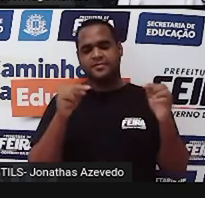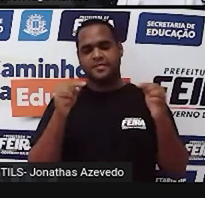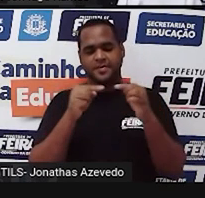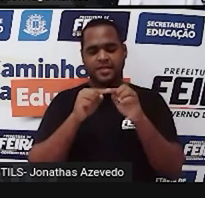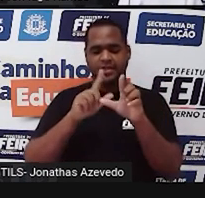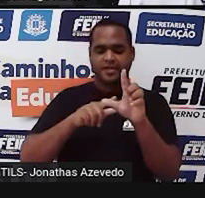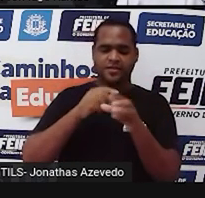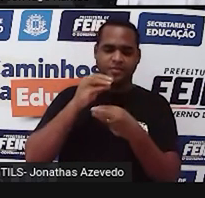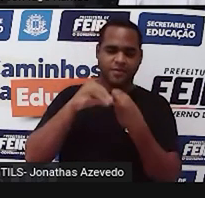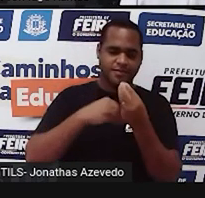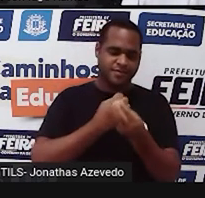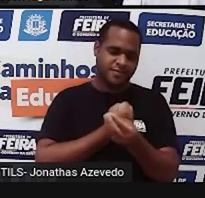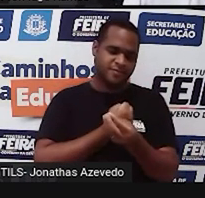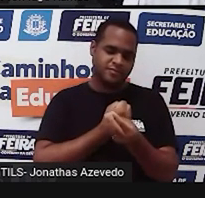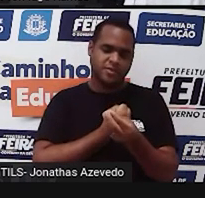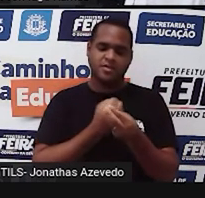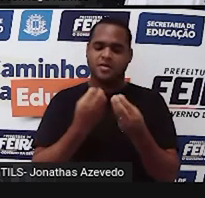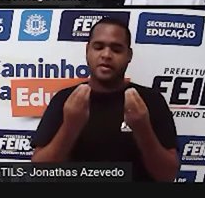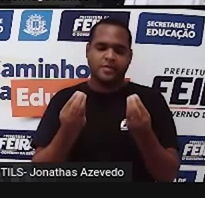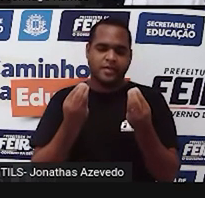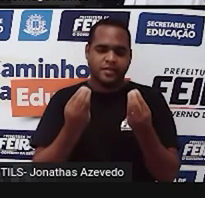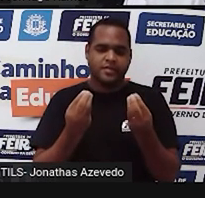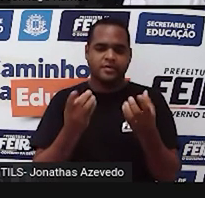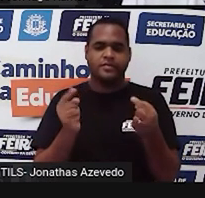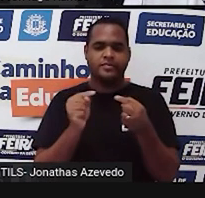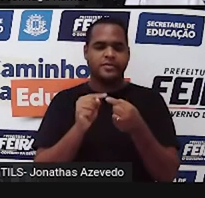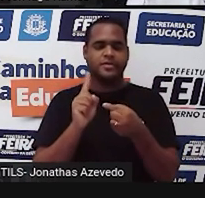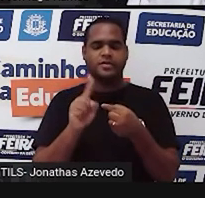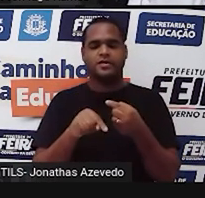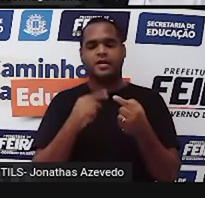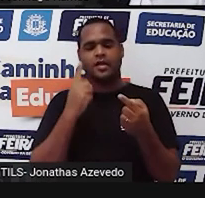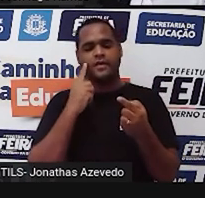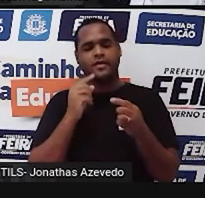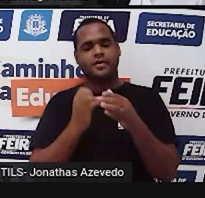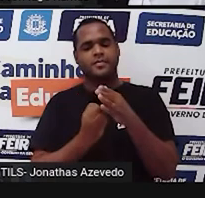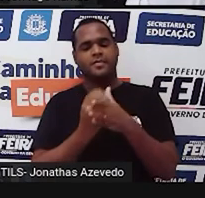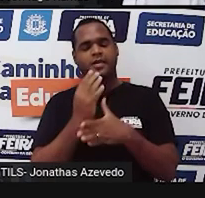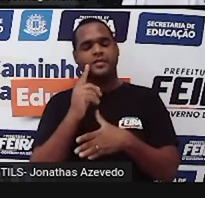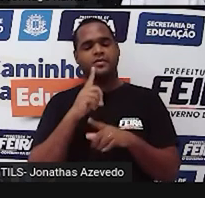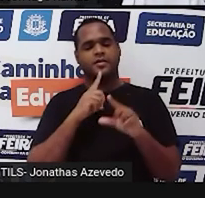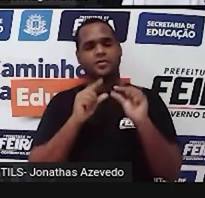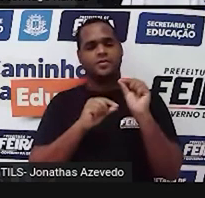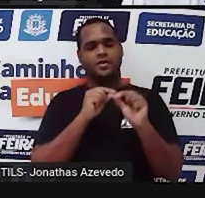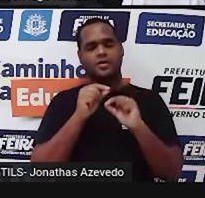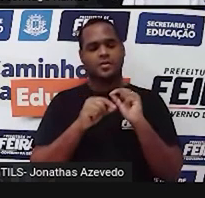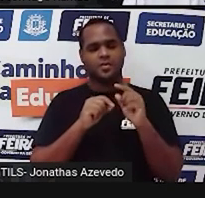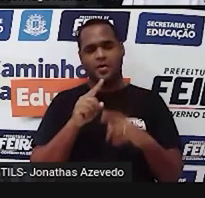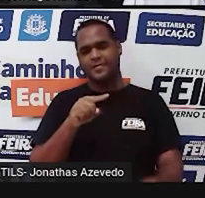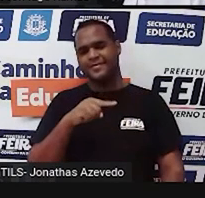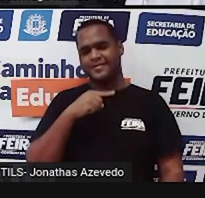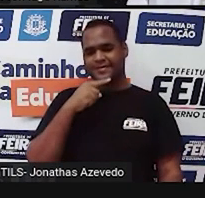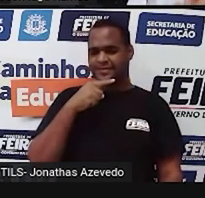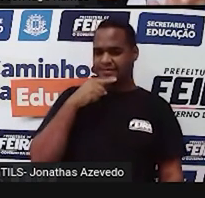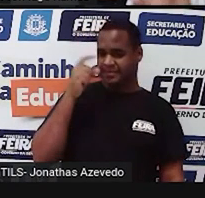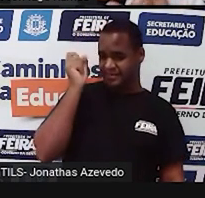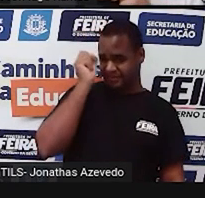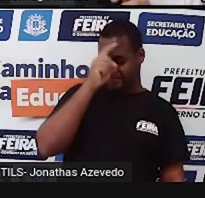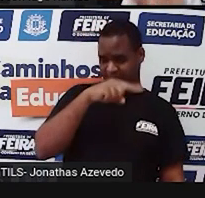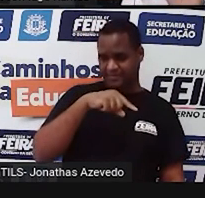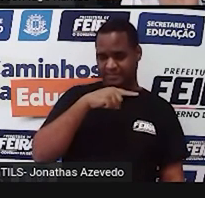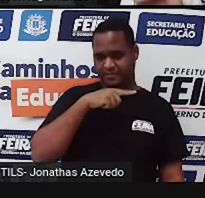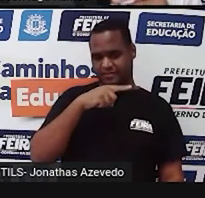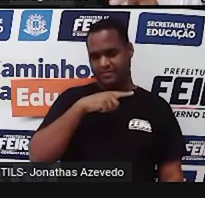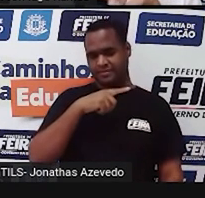álgebra, né? Pra que que ela serve? Onde ela aparece? Ou ficou alguma duvidazinha dentro da